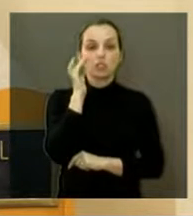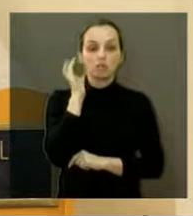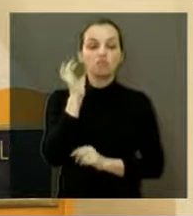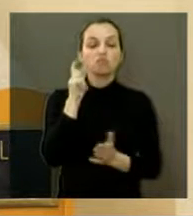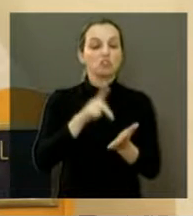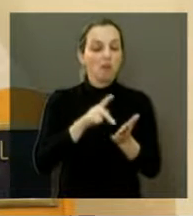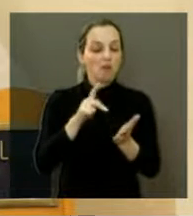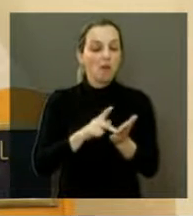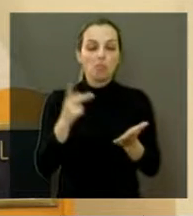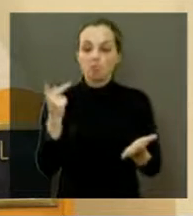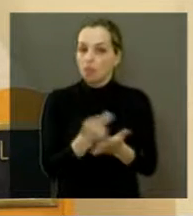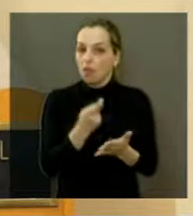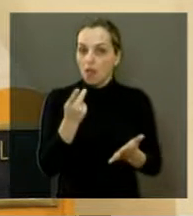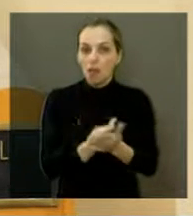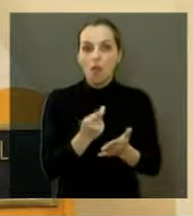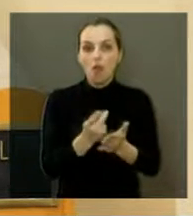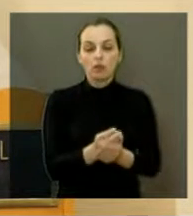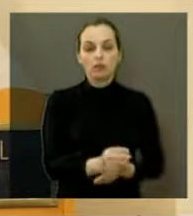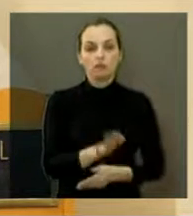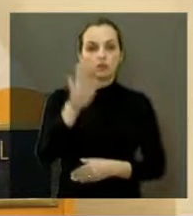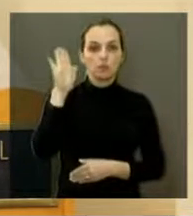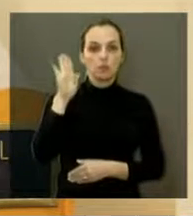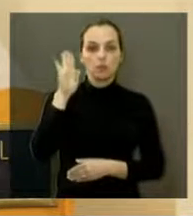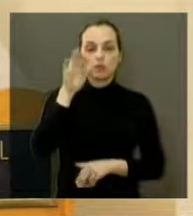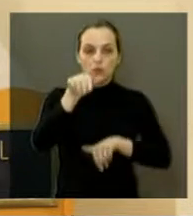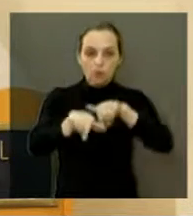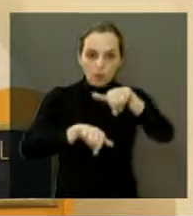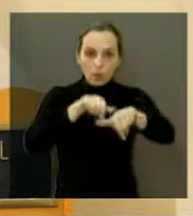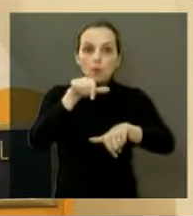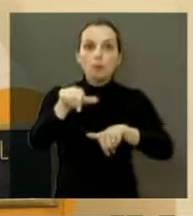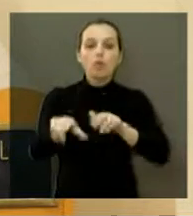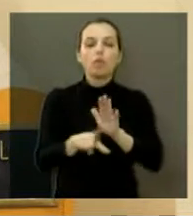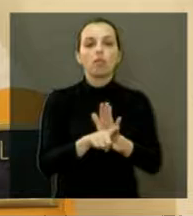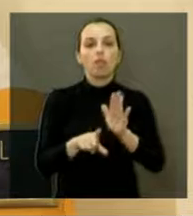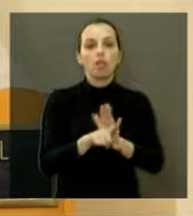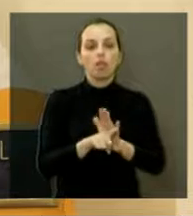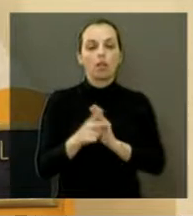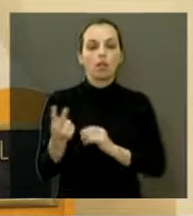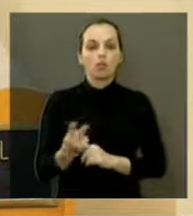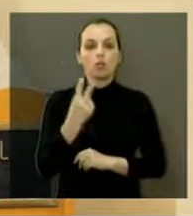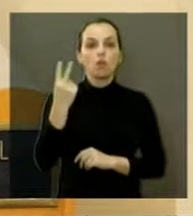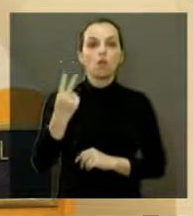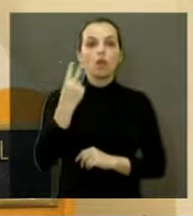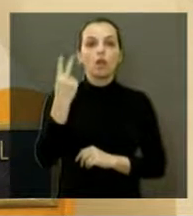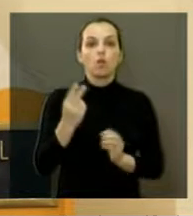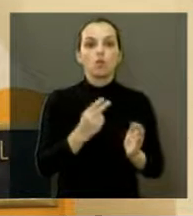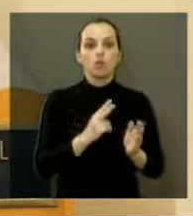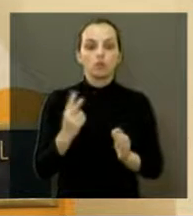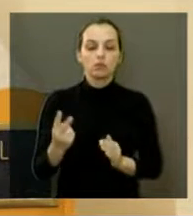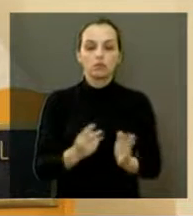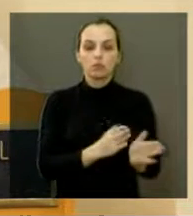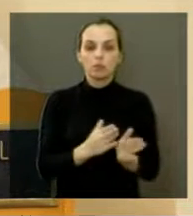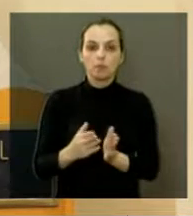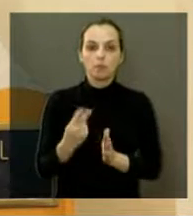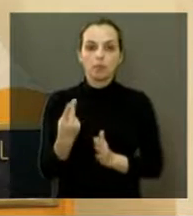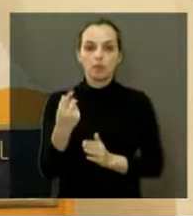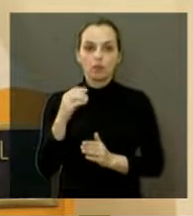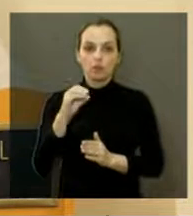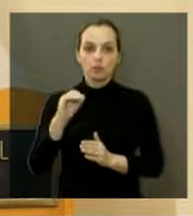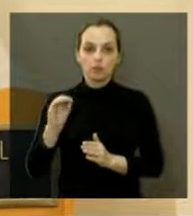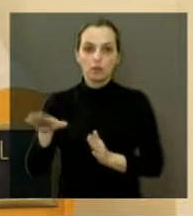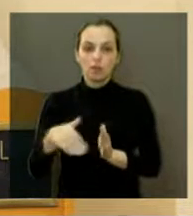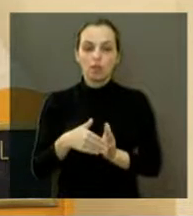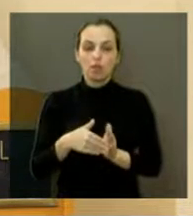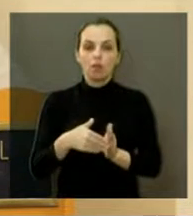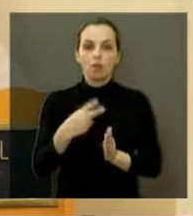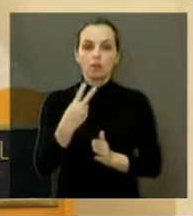e prometeu rever esse valor, que ficará entre R 100 e R 200, reais, ou seja, será uma